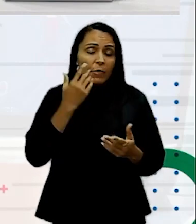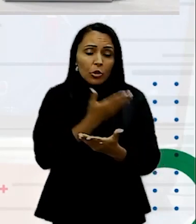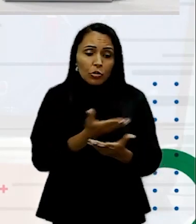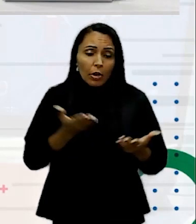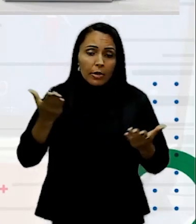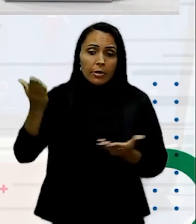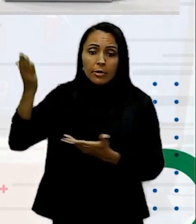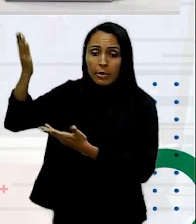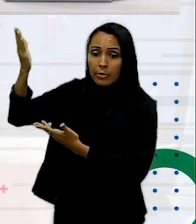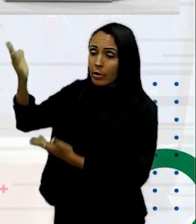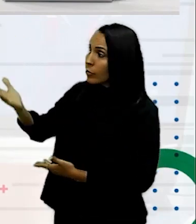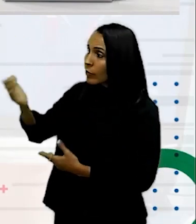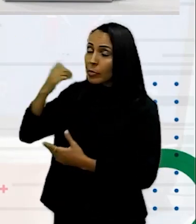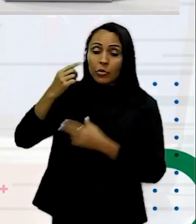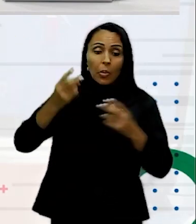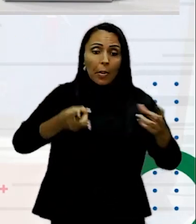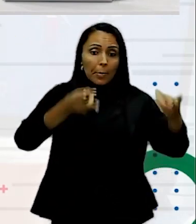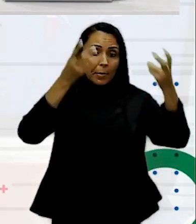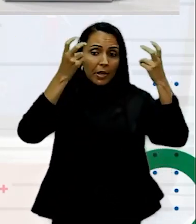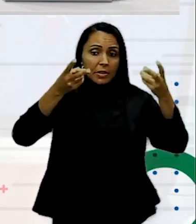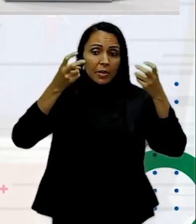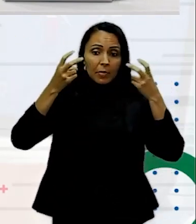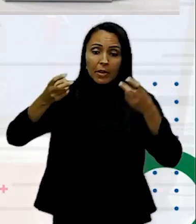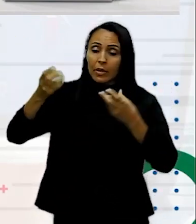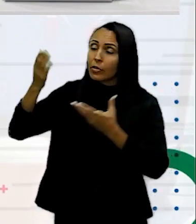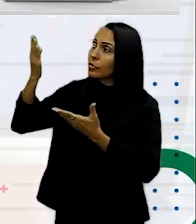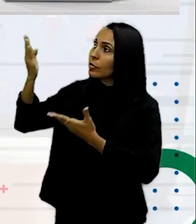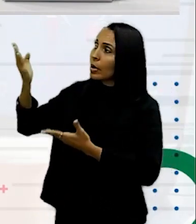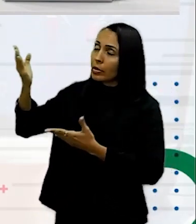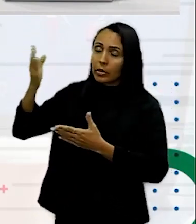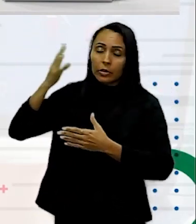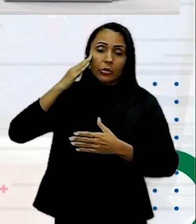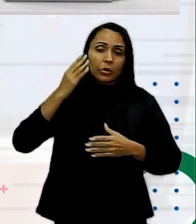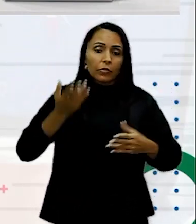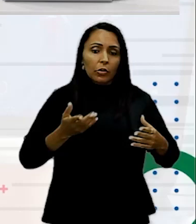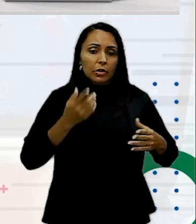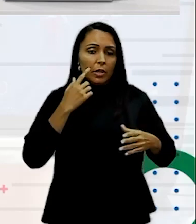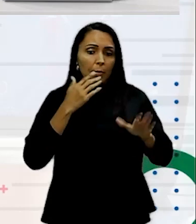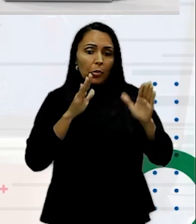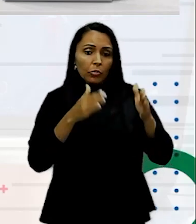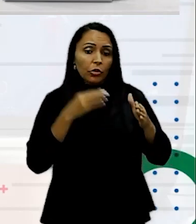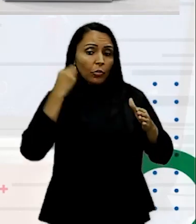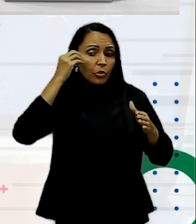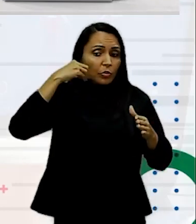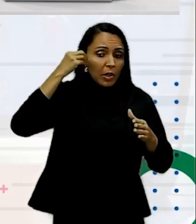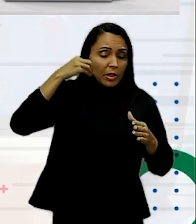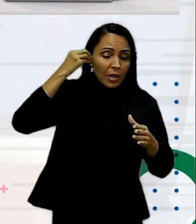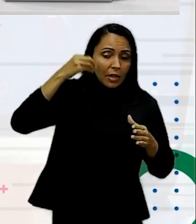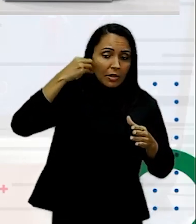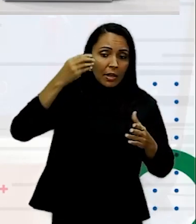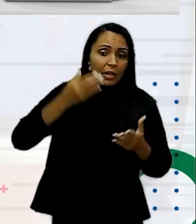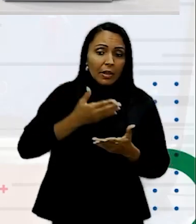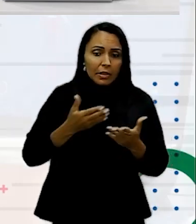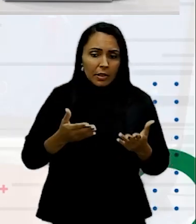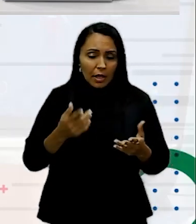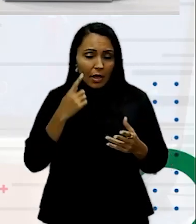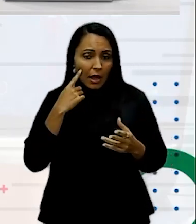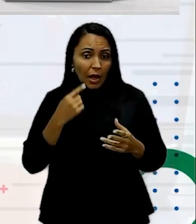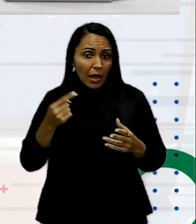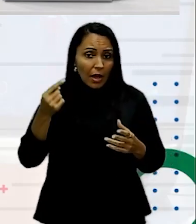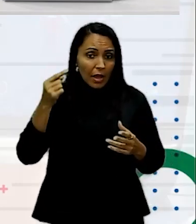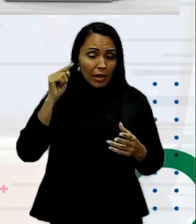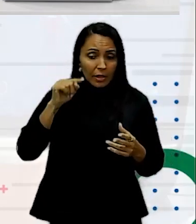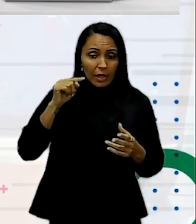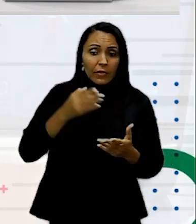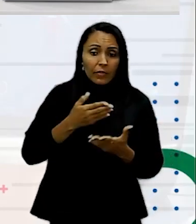Vocês vão perceber Que o usuário Não é porque você Projetou Uma experiência Que aquela experiência Vai ser A que ele vai